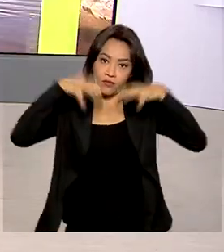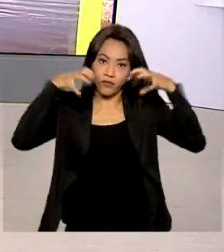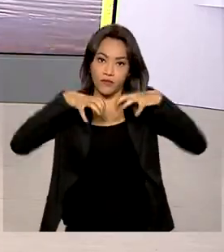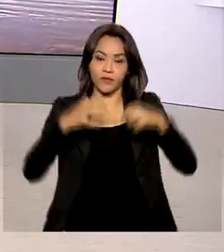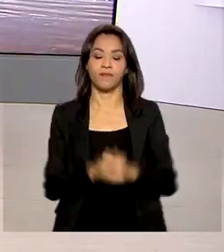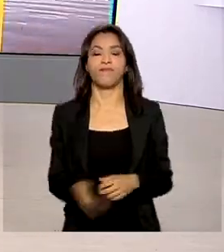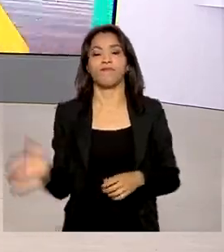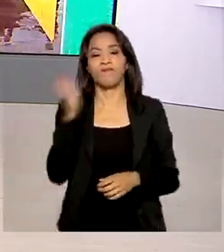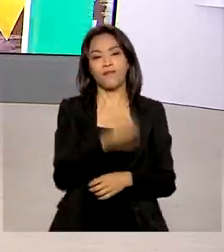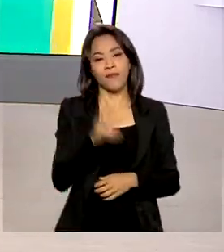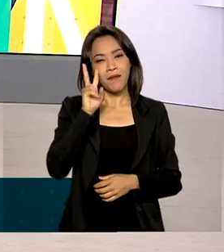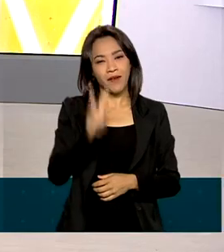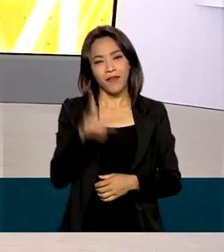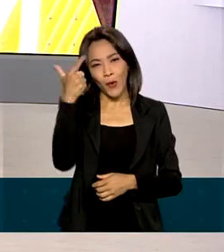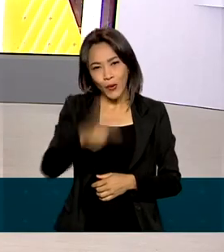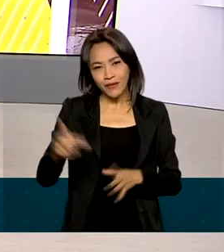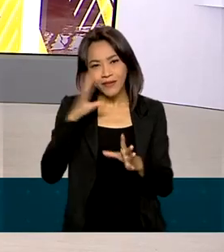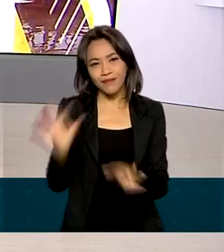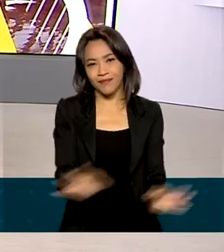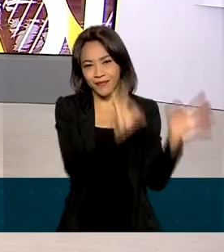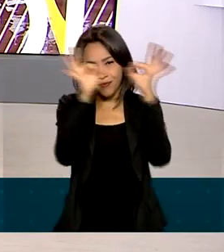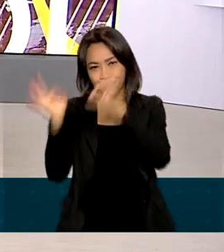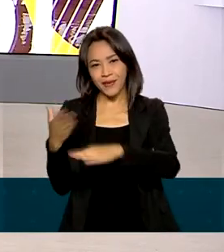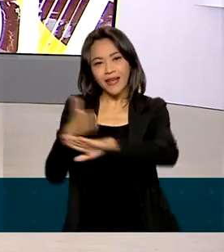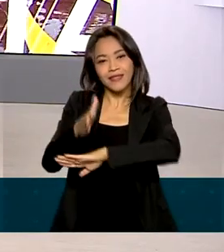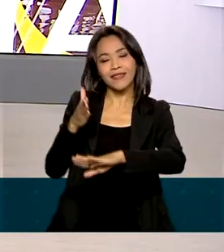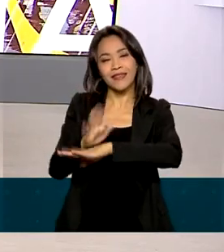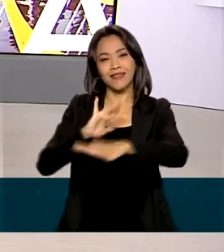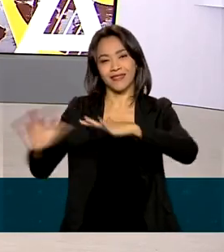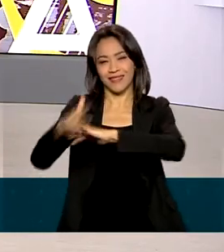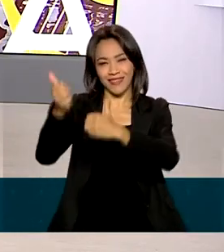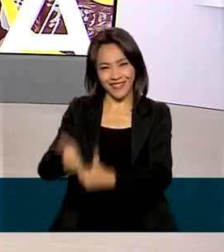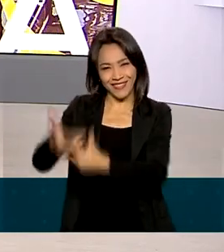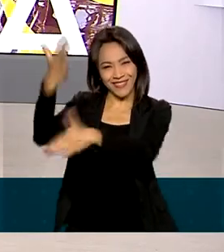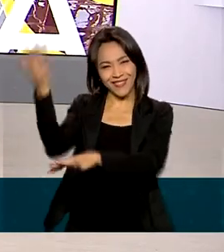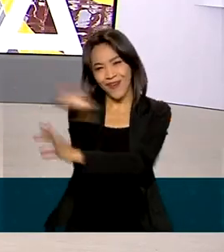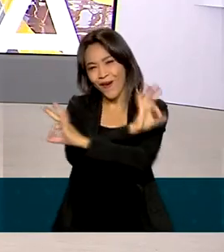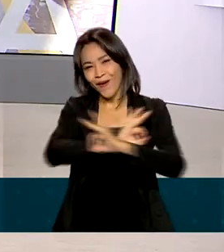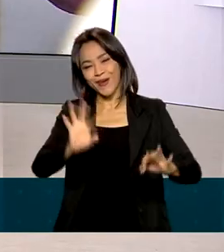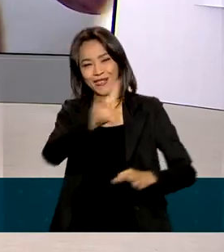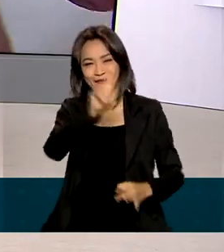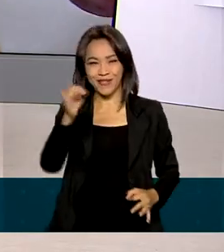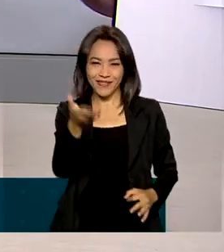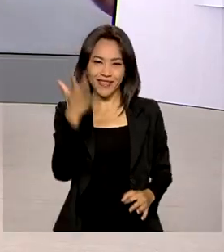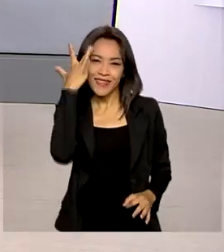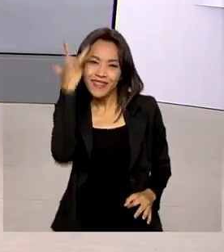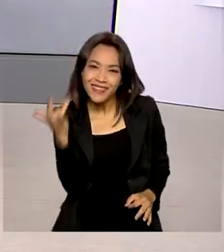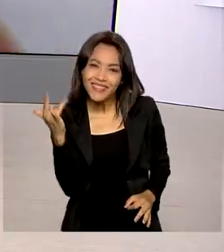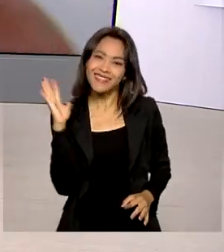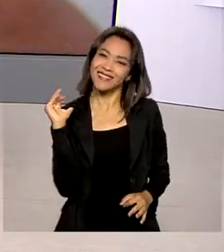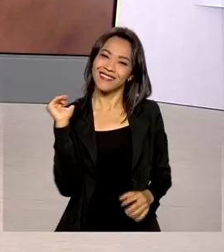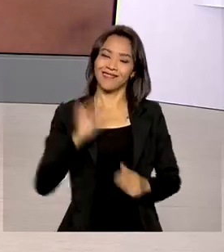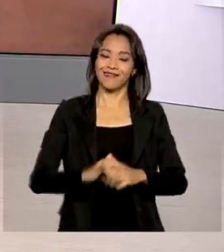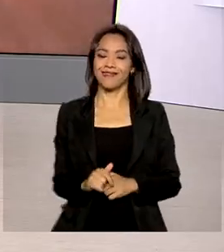Para rever as reportagens de hoje, acesse as nossas redes sociais. Para você, um ótimo dia e até amanhã.